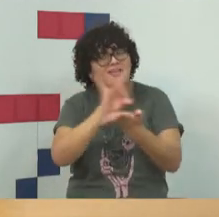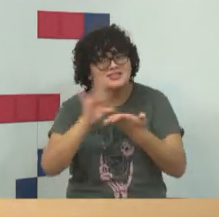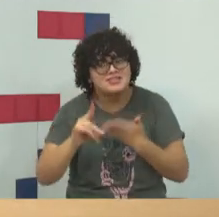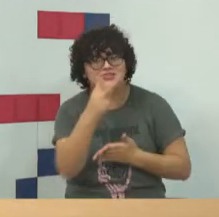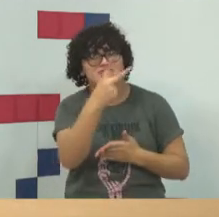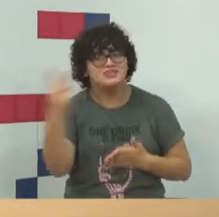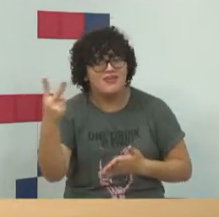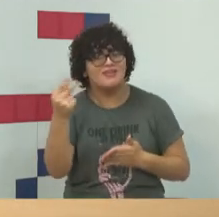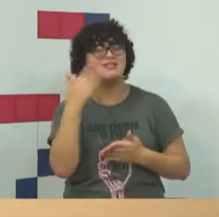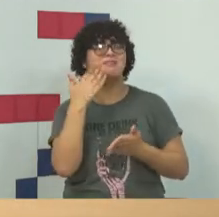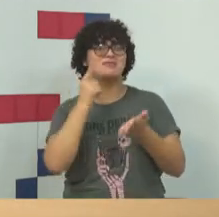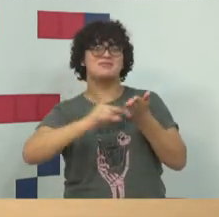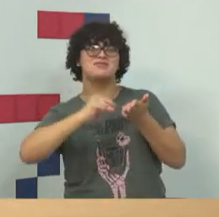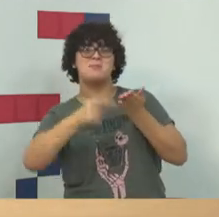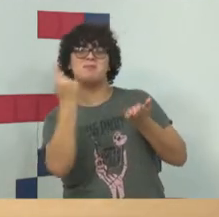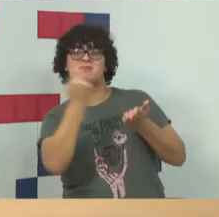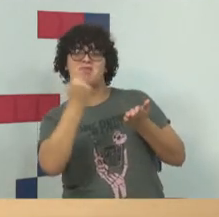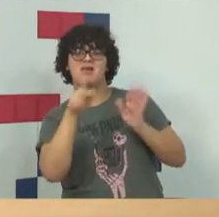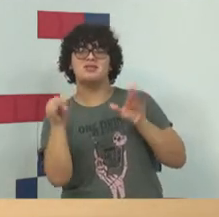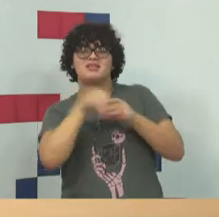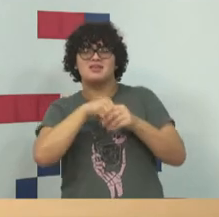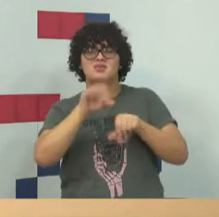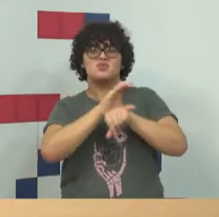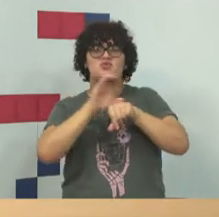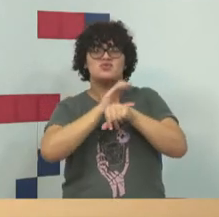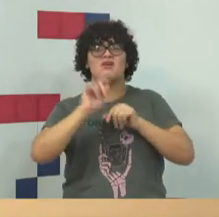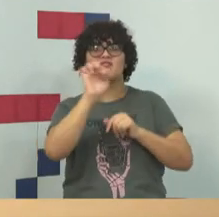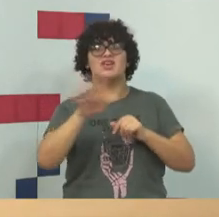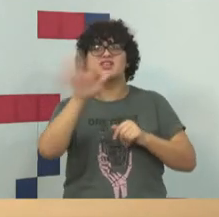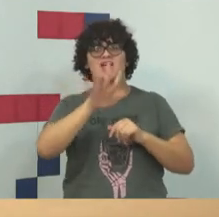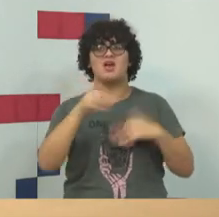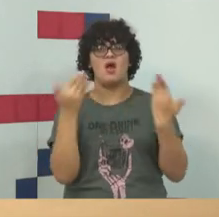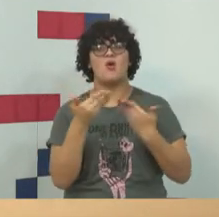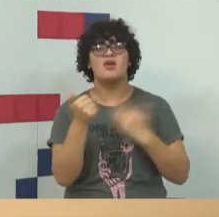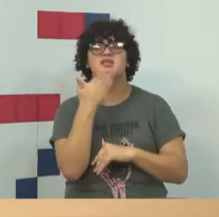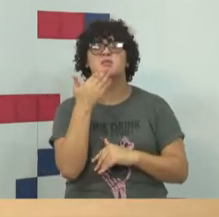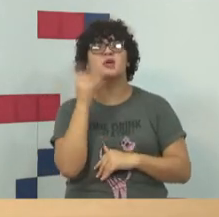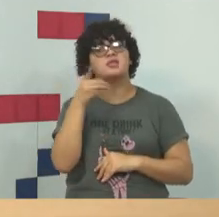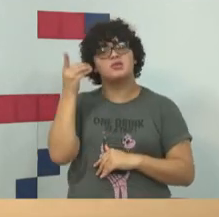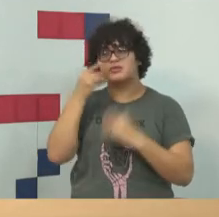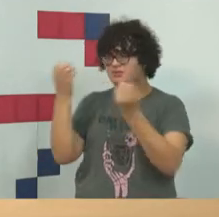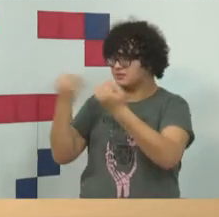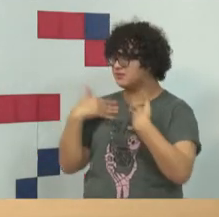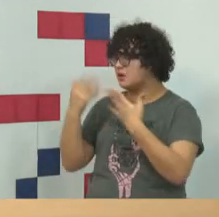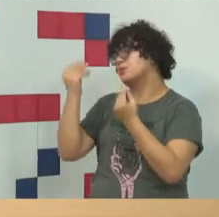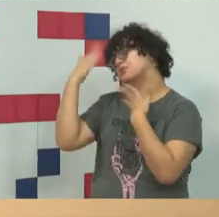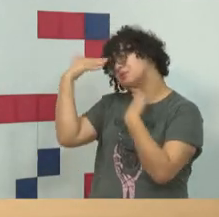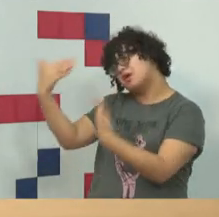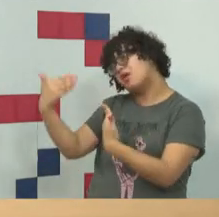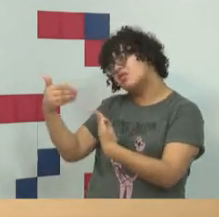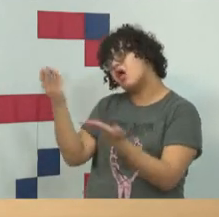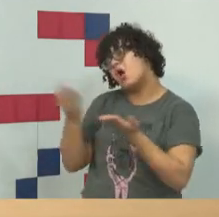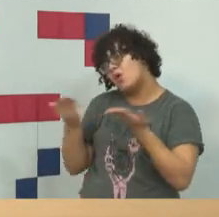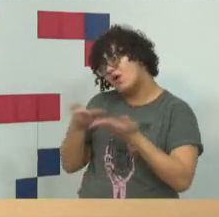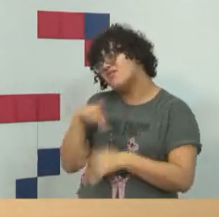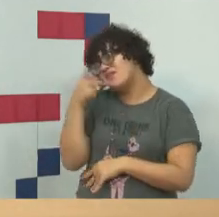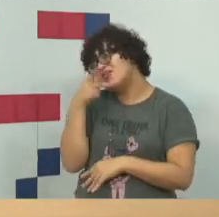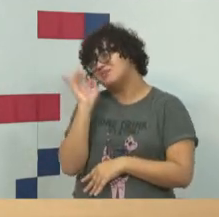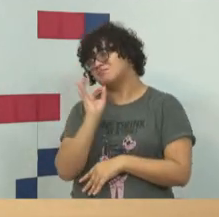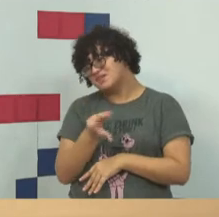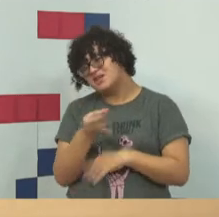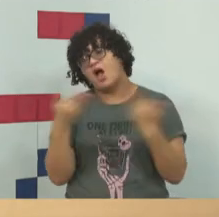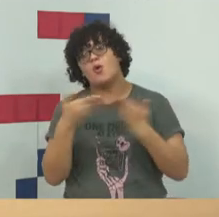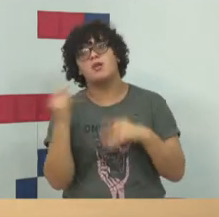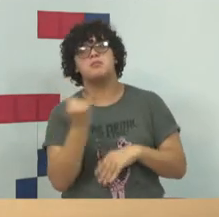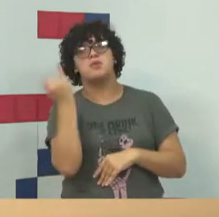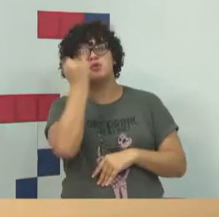1º da Constituição Federal. Então, o deputado falou de uma forma, para mim, assim, deputado, eu agradeço o senhor ter falado que a coisa mais